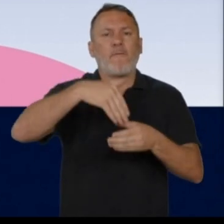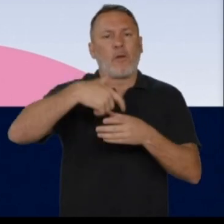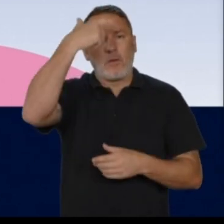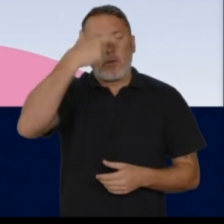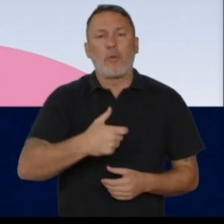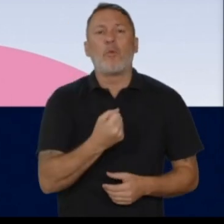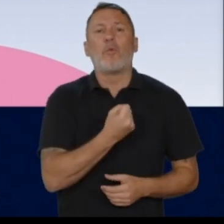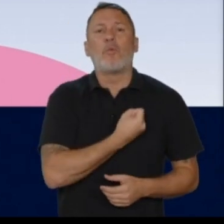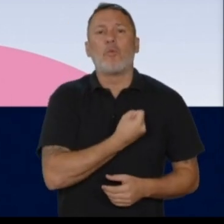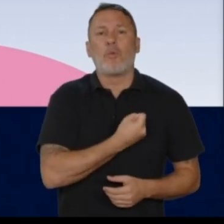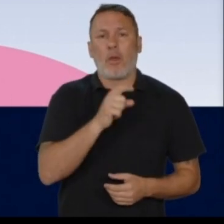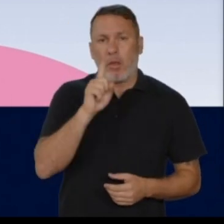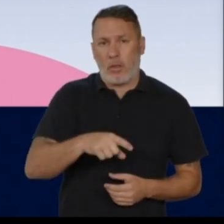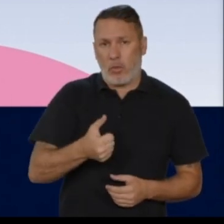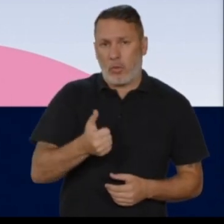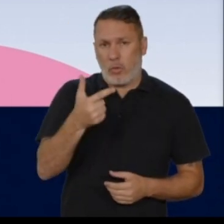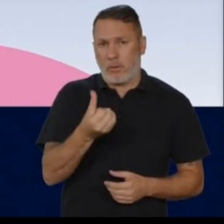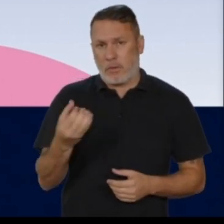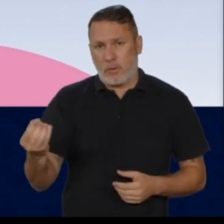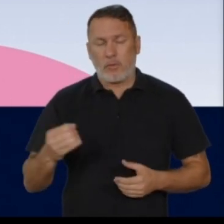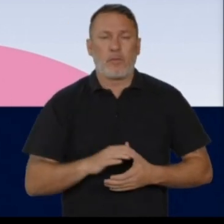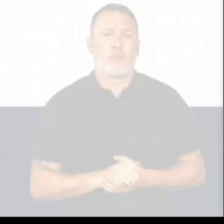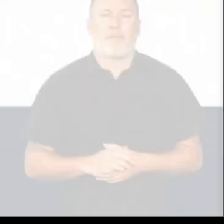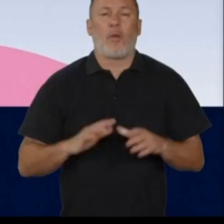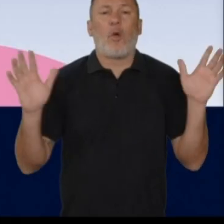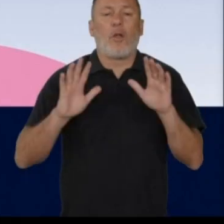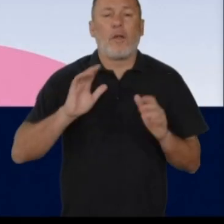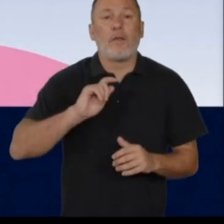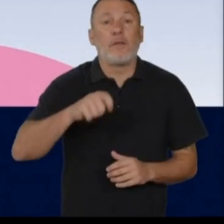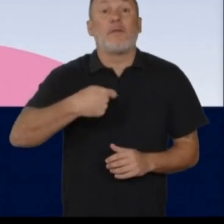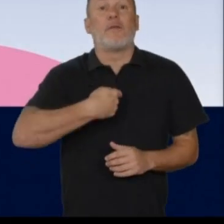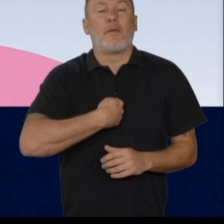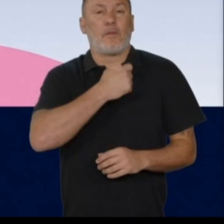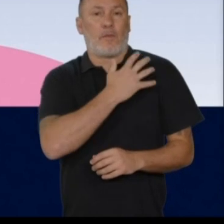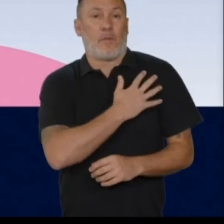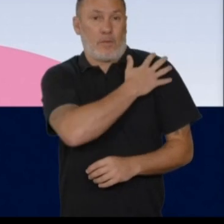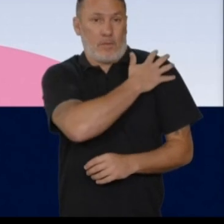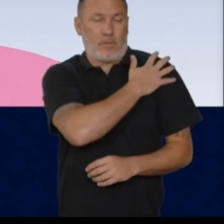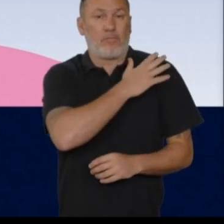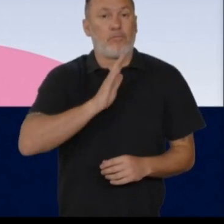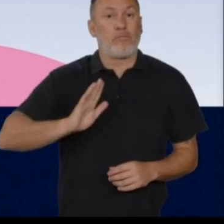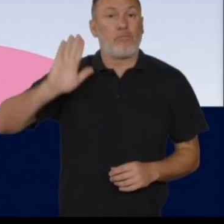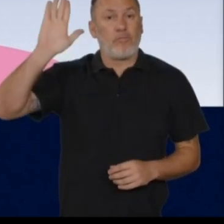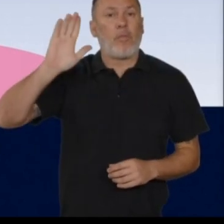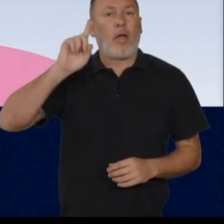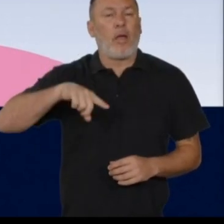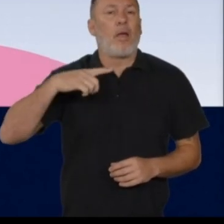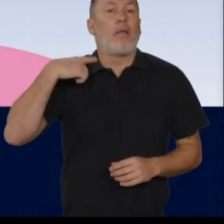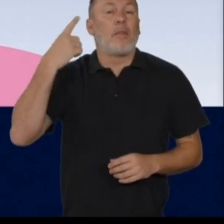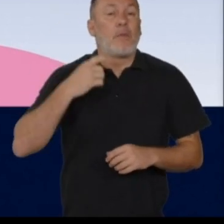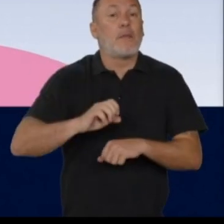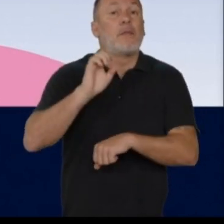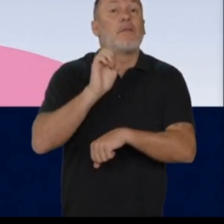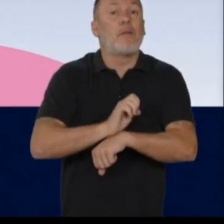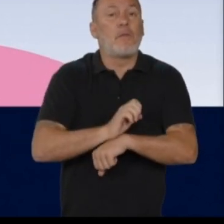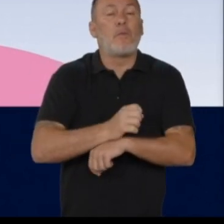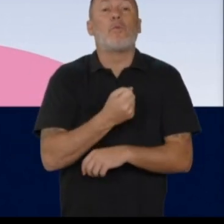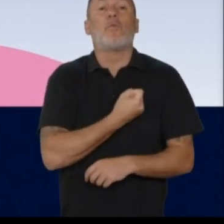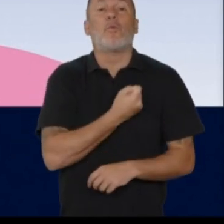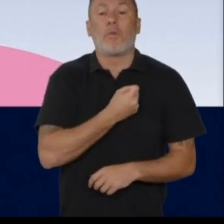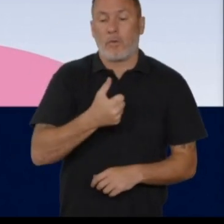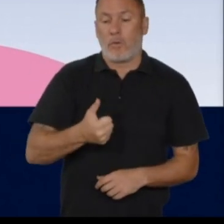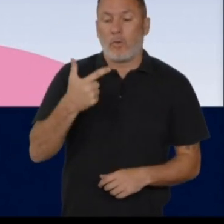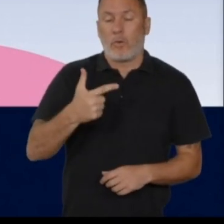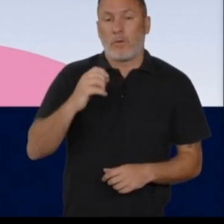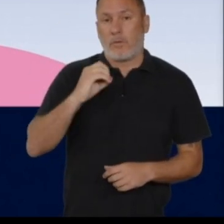estou aqui para pedir seu voto. Vote 12600. Olá, sou o Alexandre Quintino, candidato a deputado estadual.